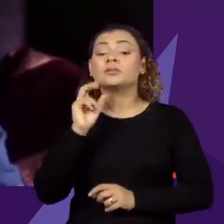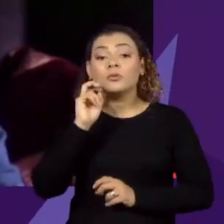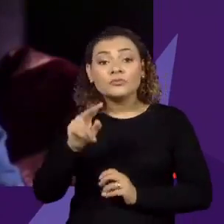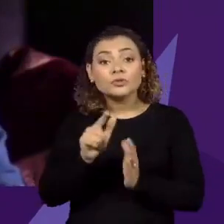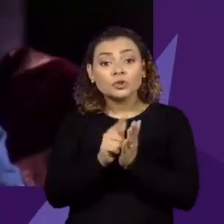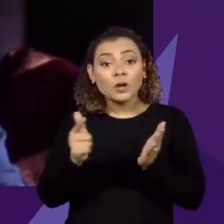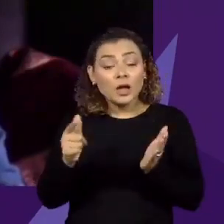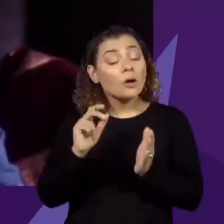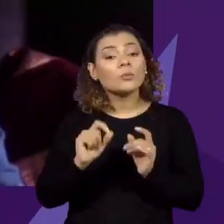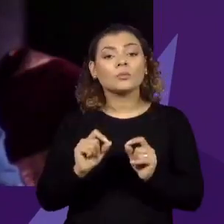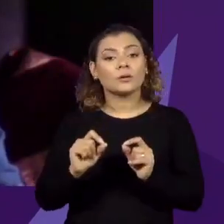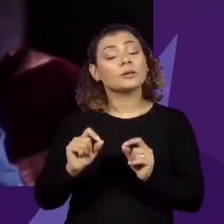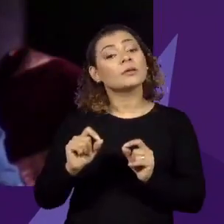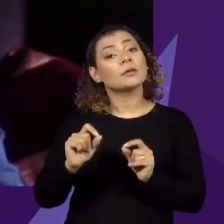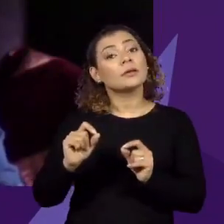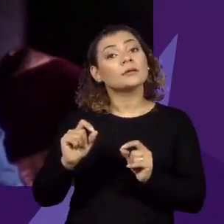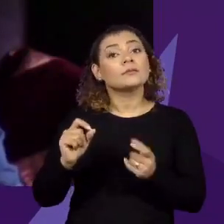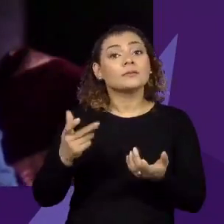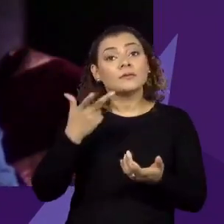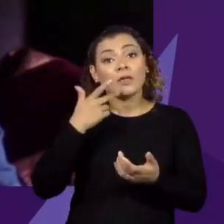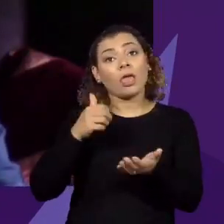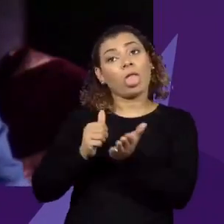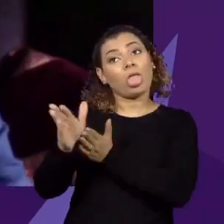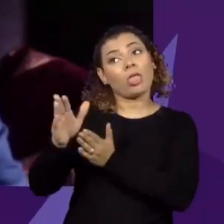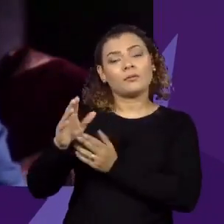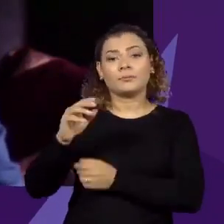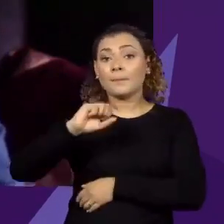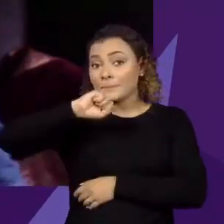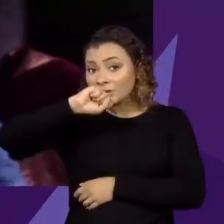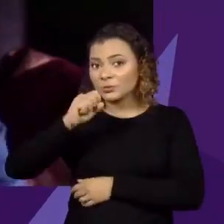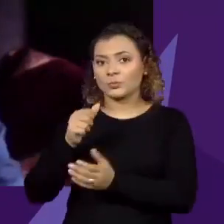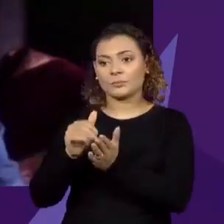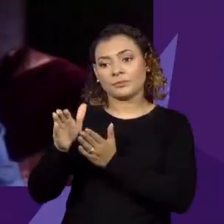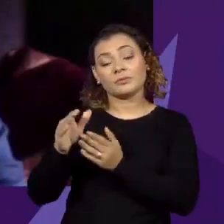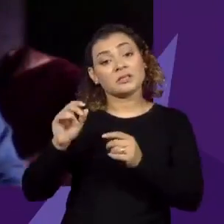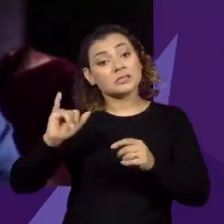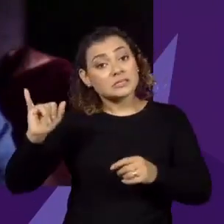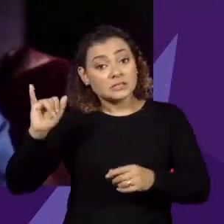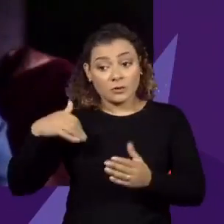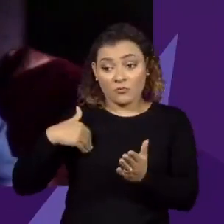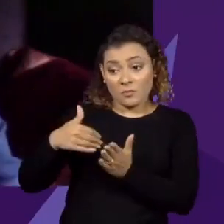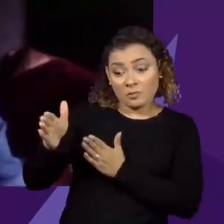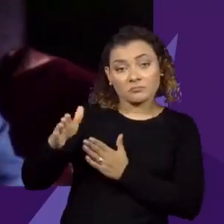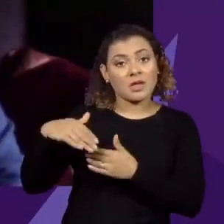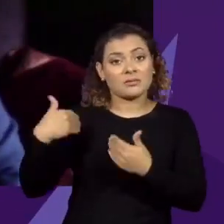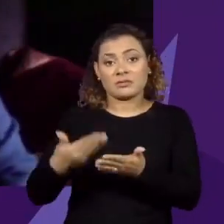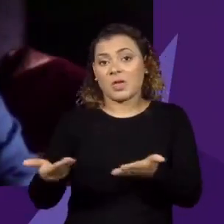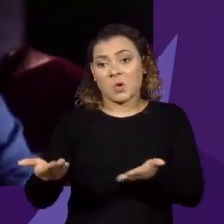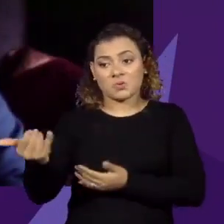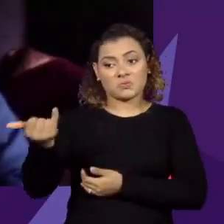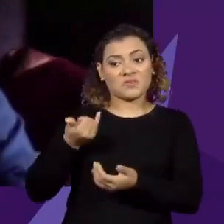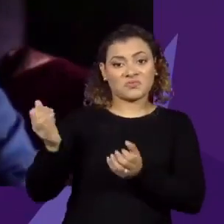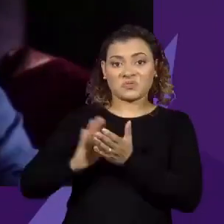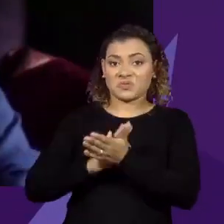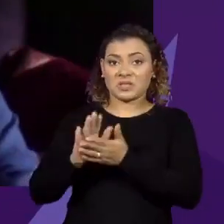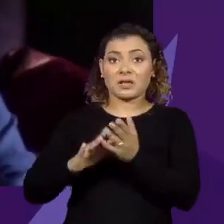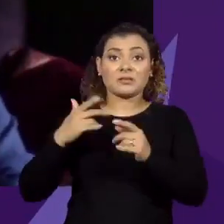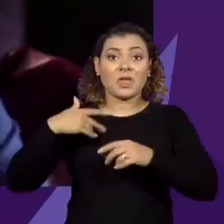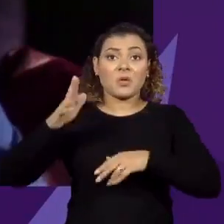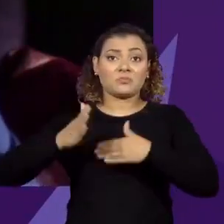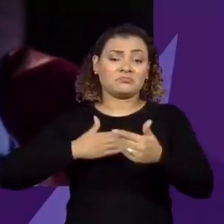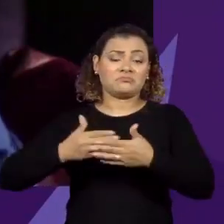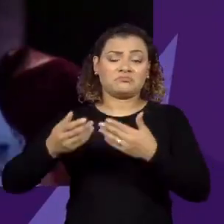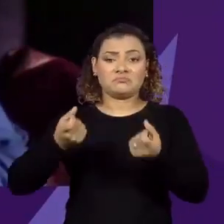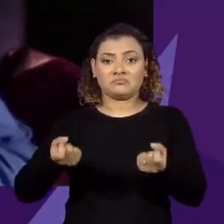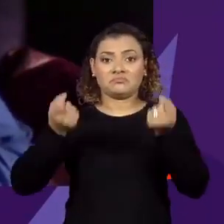dos jornais que o bispo tinha dito que eu seria excomungado. Se eu fui de fato, não sei, não me importei, porque eu nunca dei importância